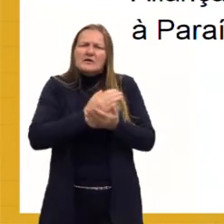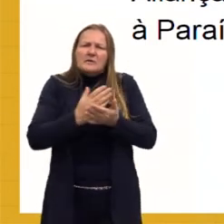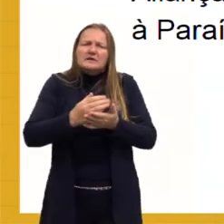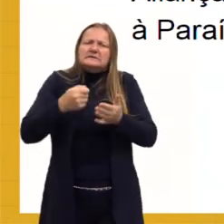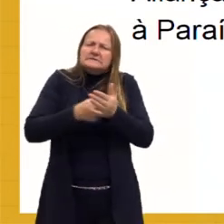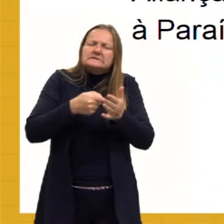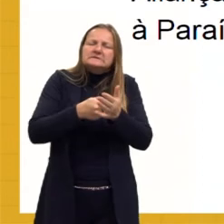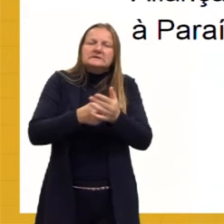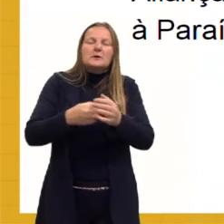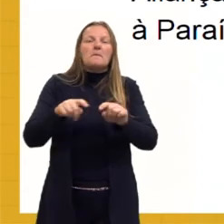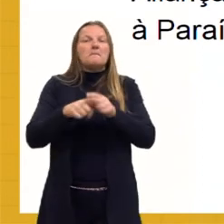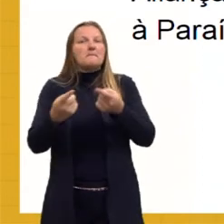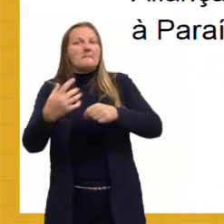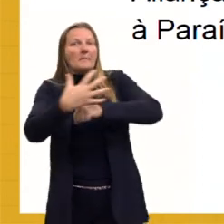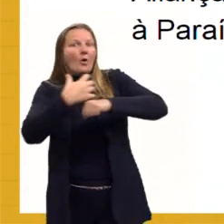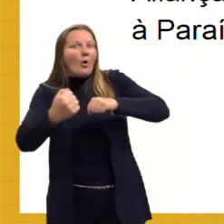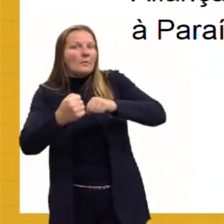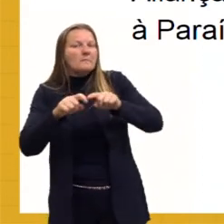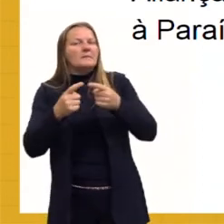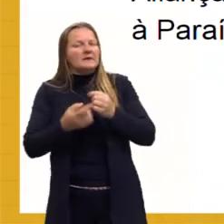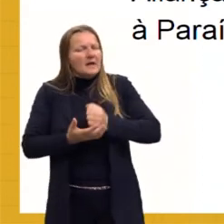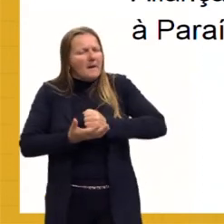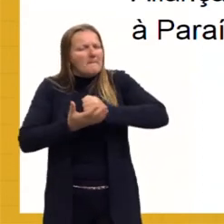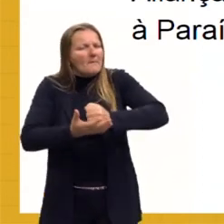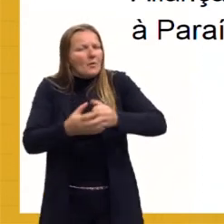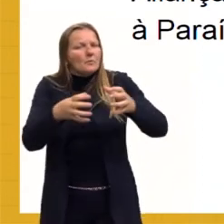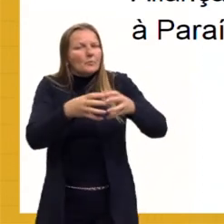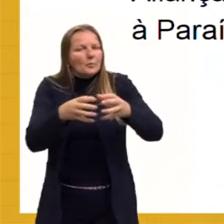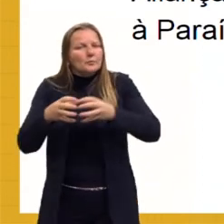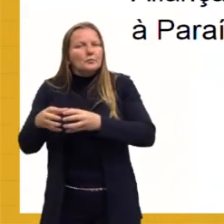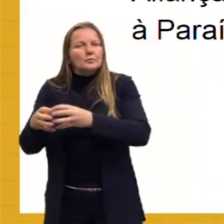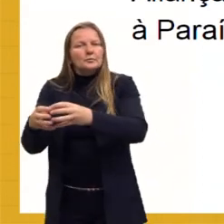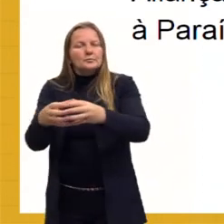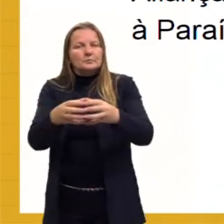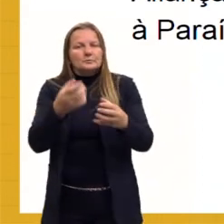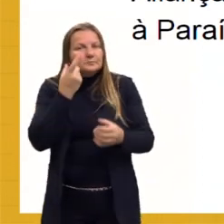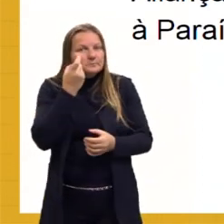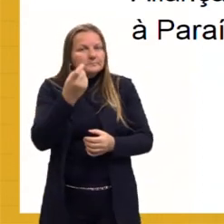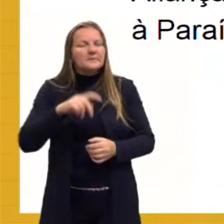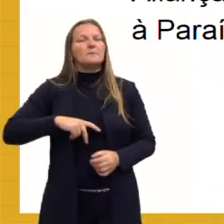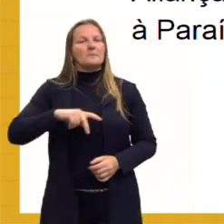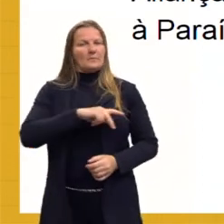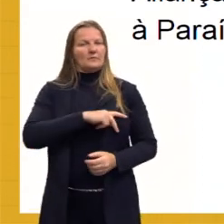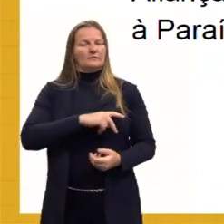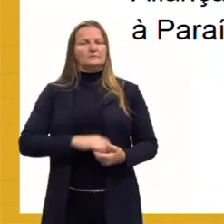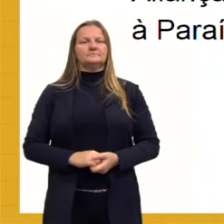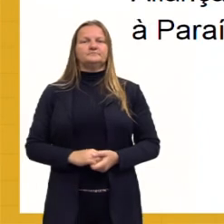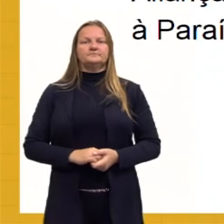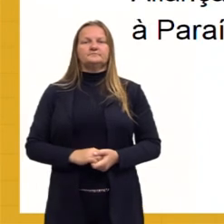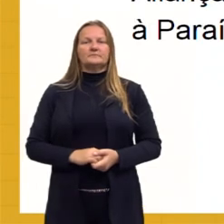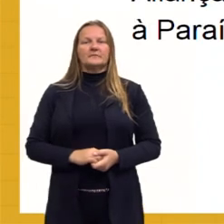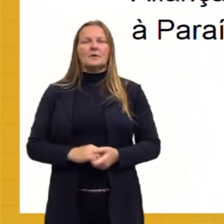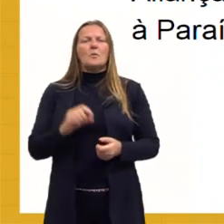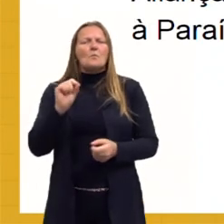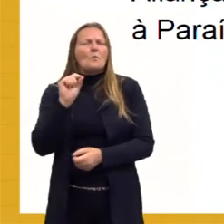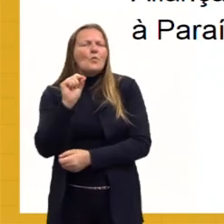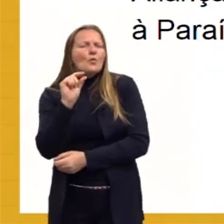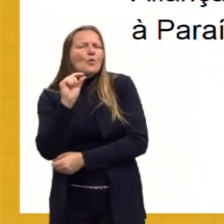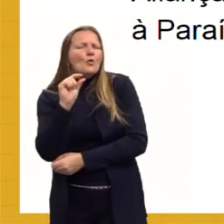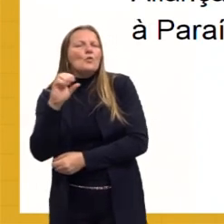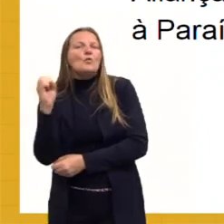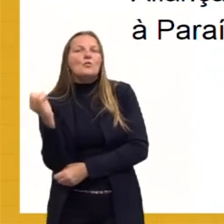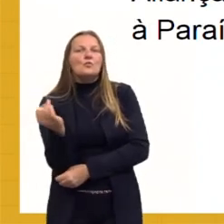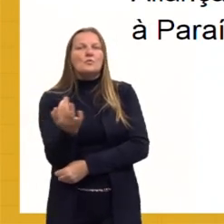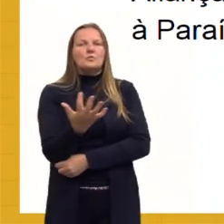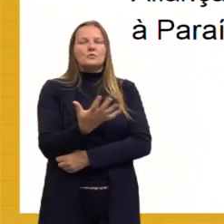sendo um golpe, Getúlio acaba atendendo alguns interesses populares e modernizando um pouco a